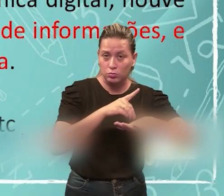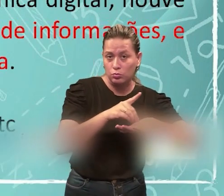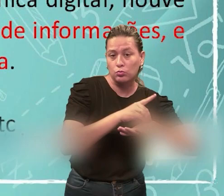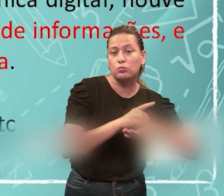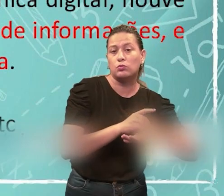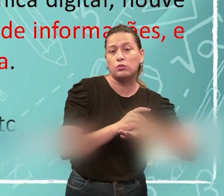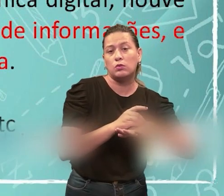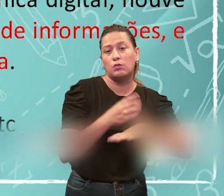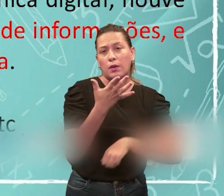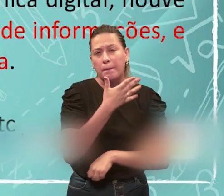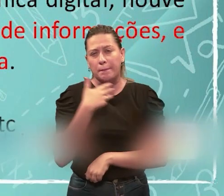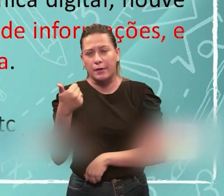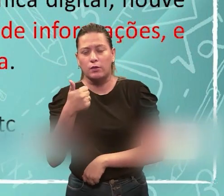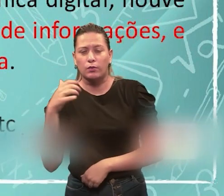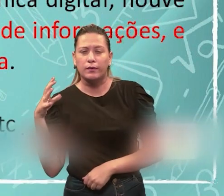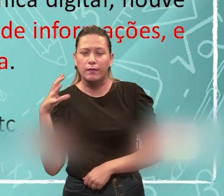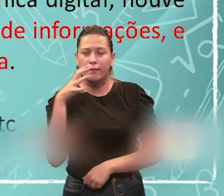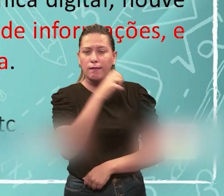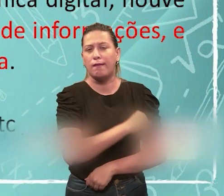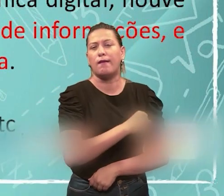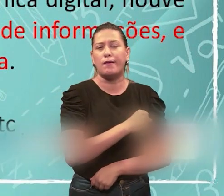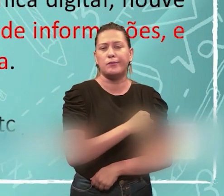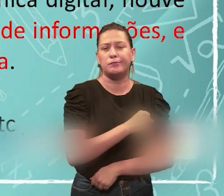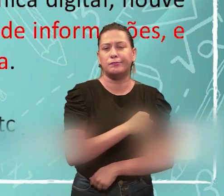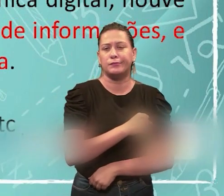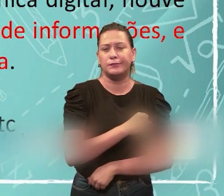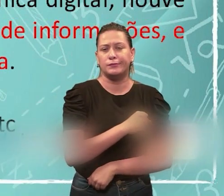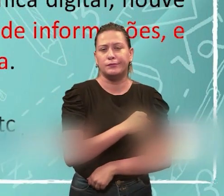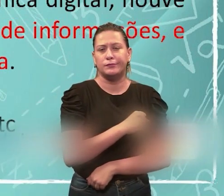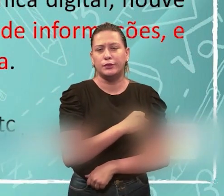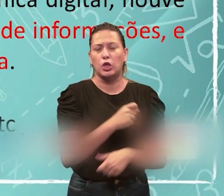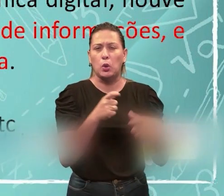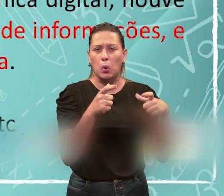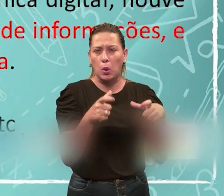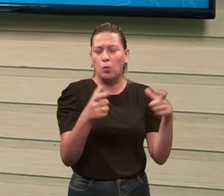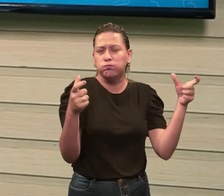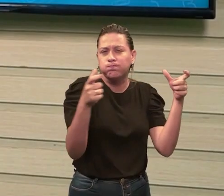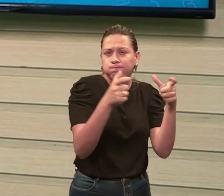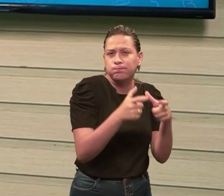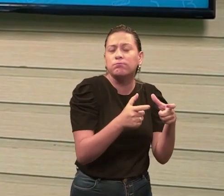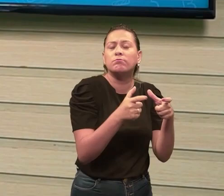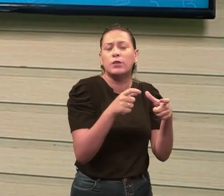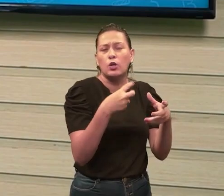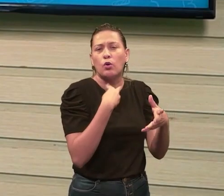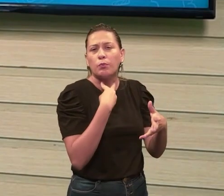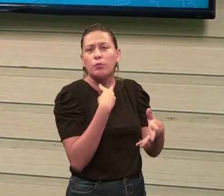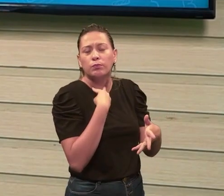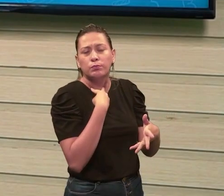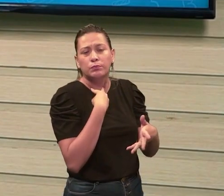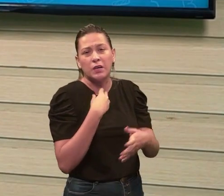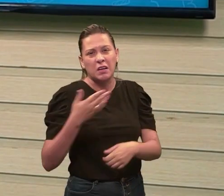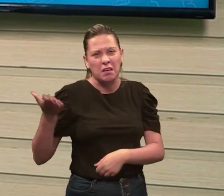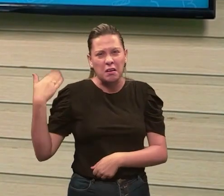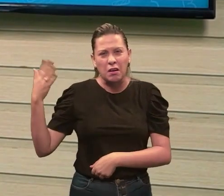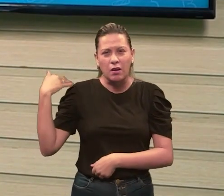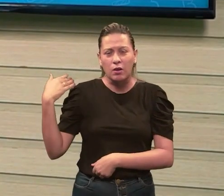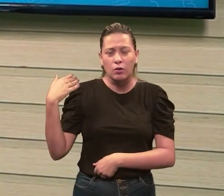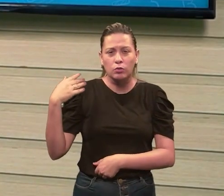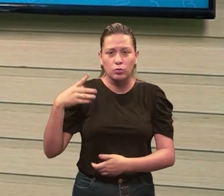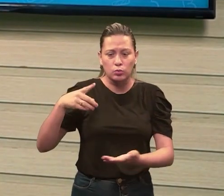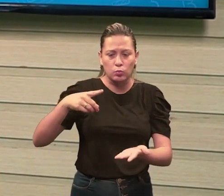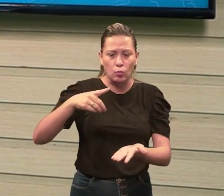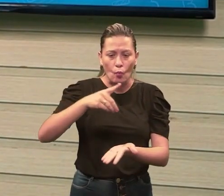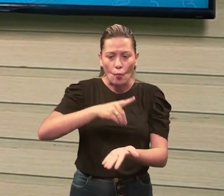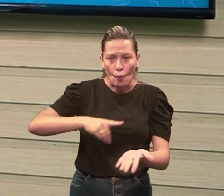que é rápido, que ocupa um espaço menor, né? Anteriormente, a gente tinha aqueles discos de vinil, fitas